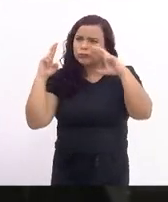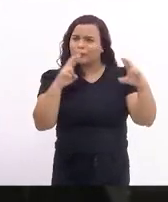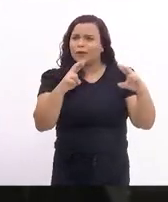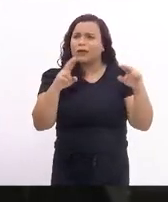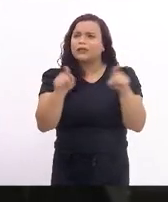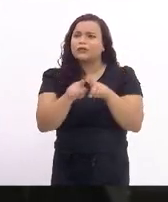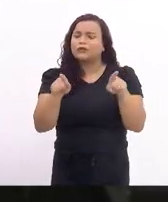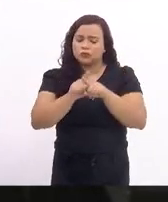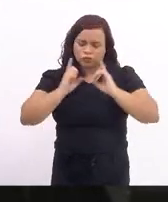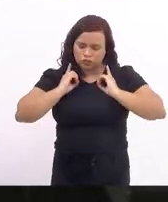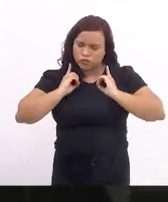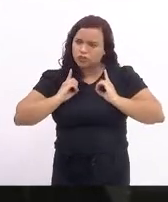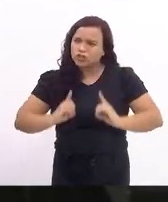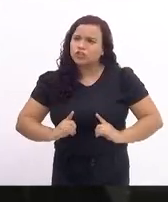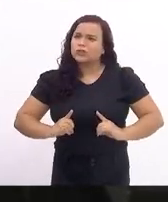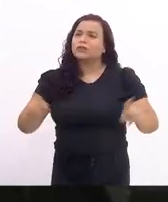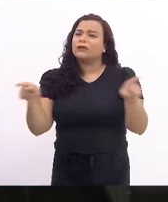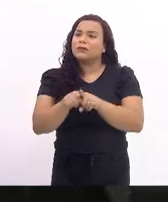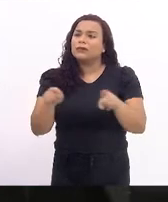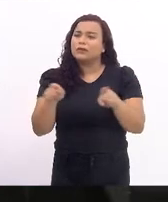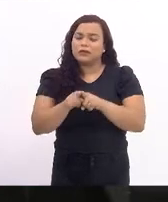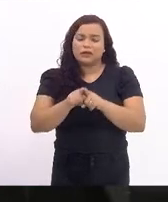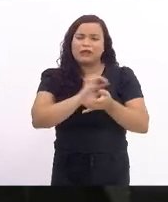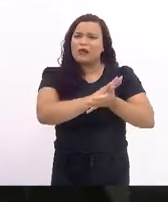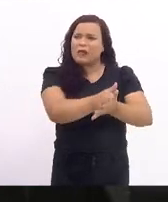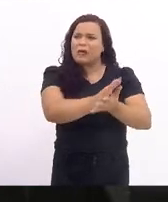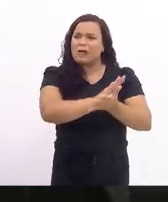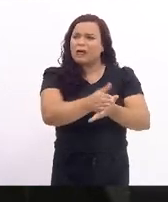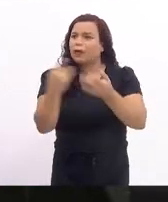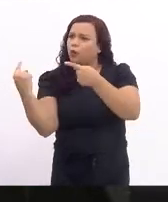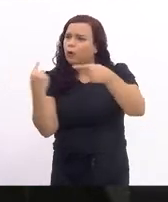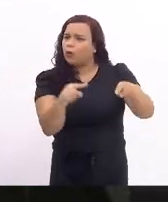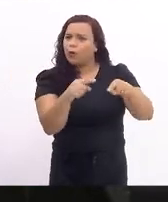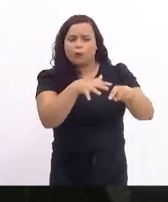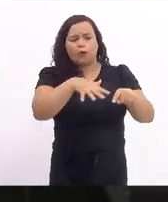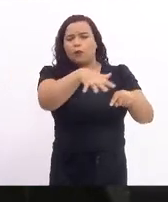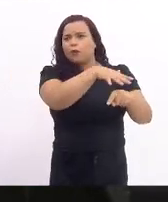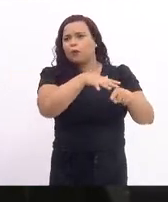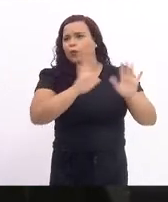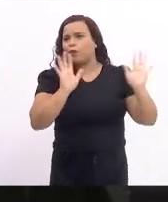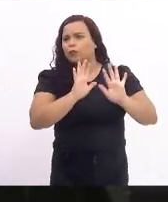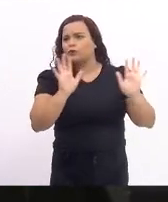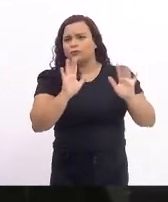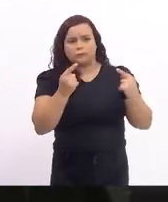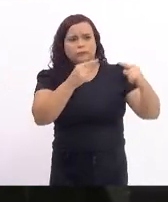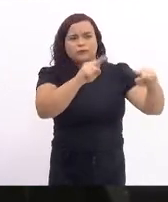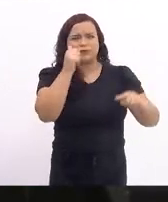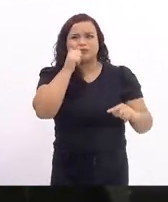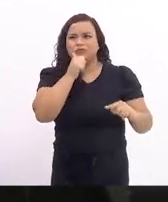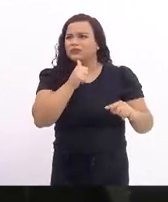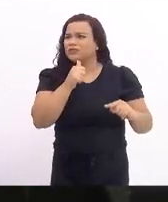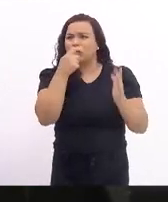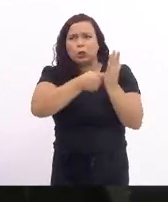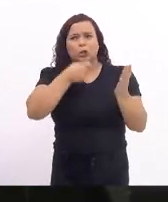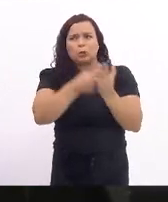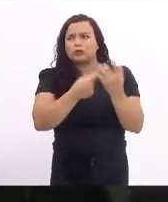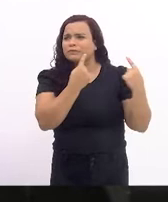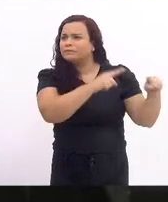contra a discriminação que trava a mulher brasileira, é importantíssima.